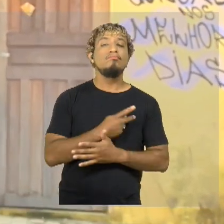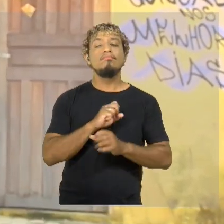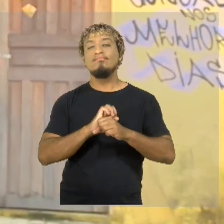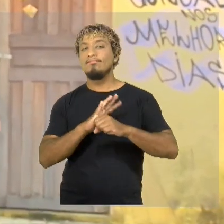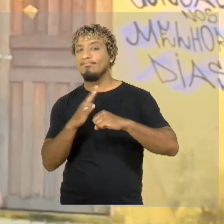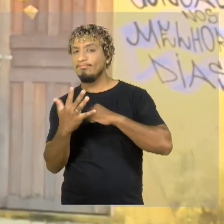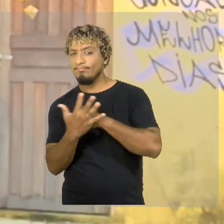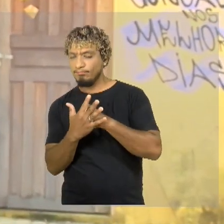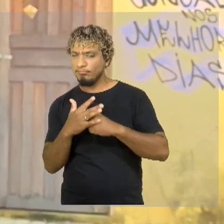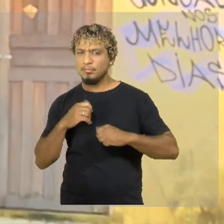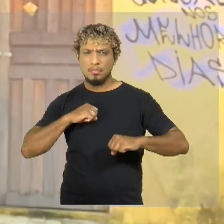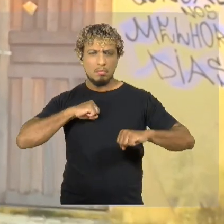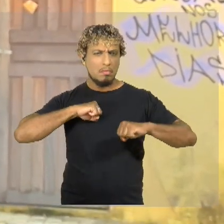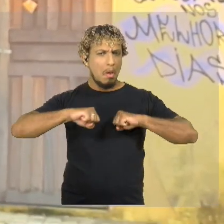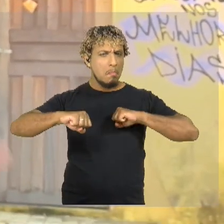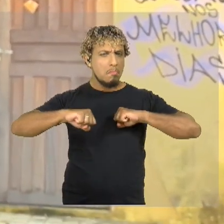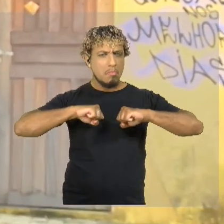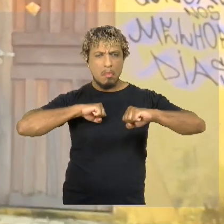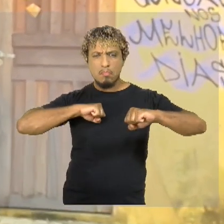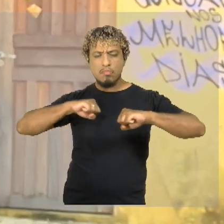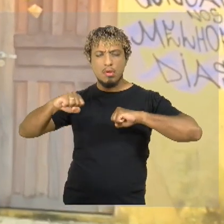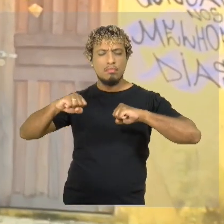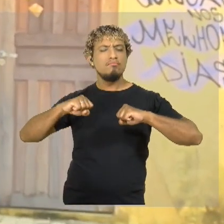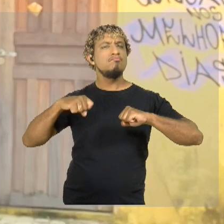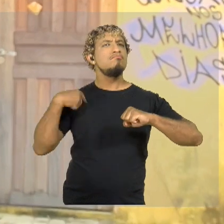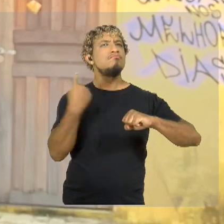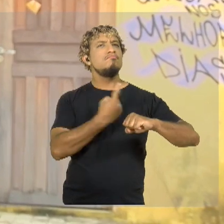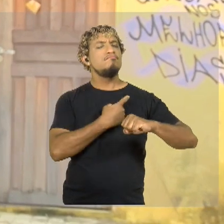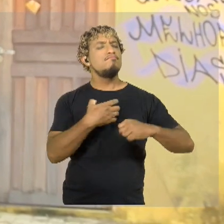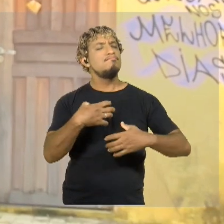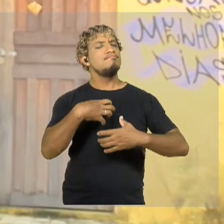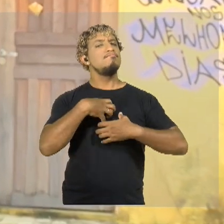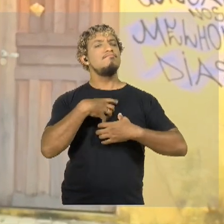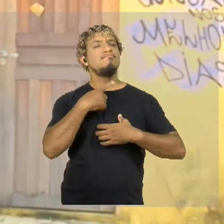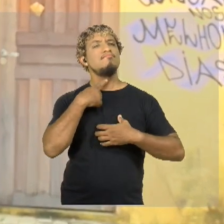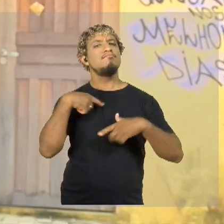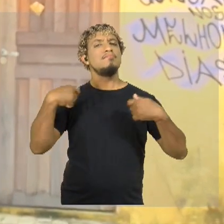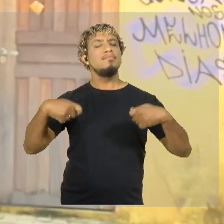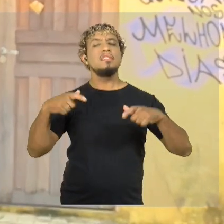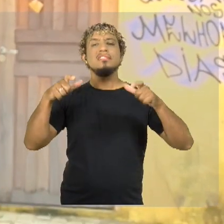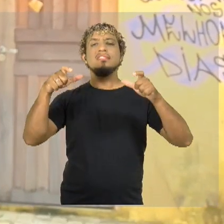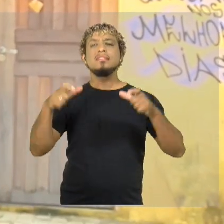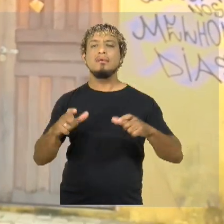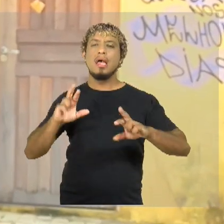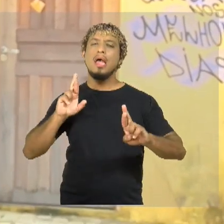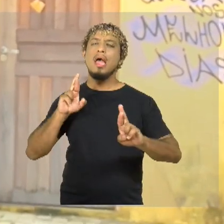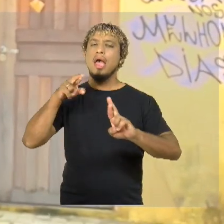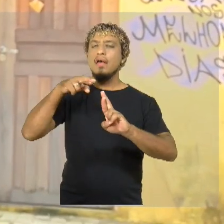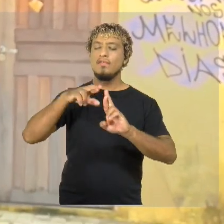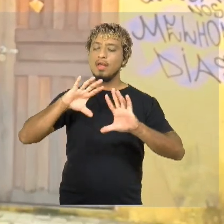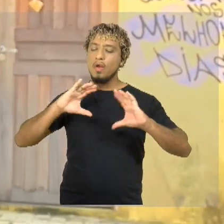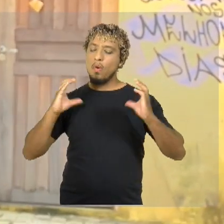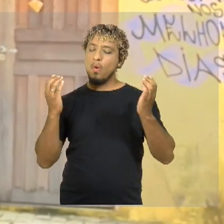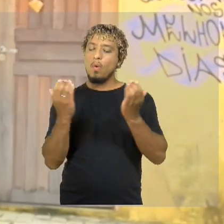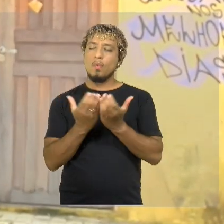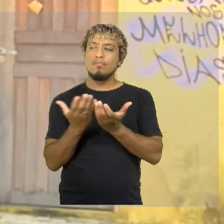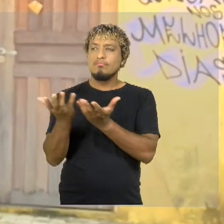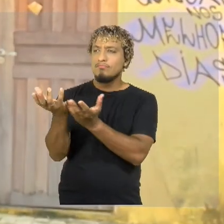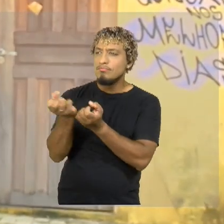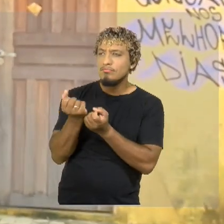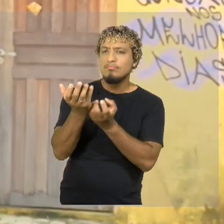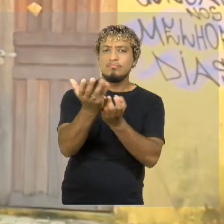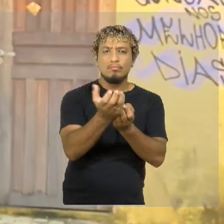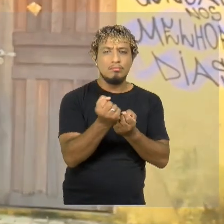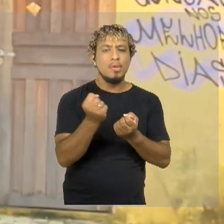pandemia, que foi bastante considerável, houve a necessidade de criar um espaço que fosse referência na comunidade para atender a